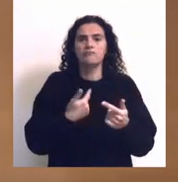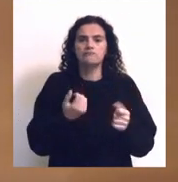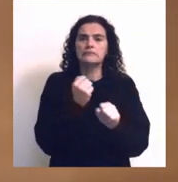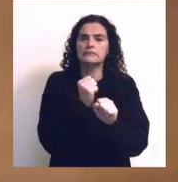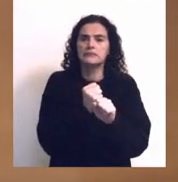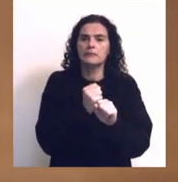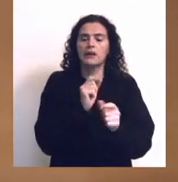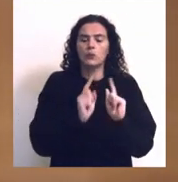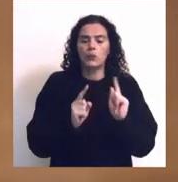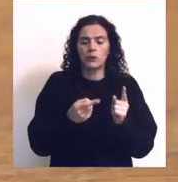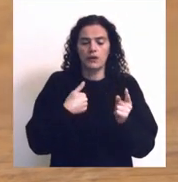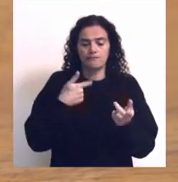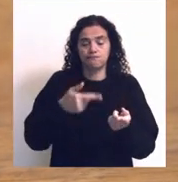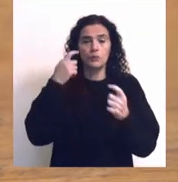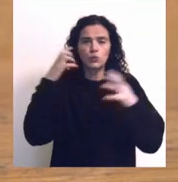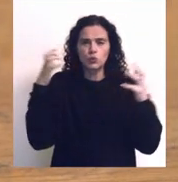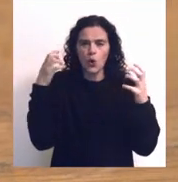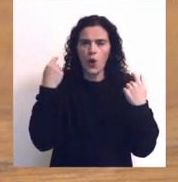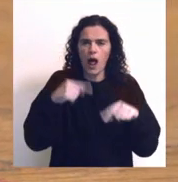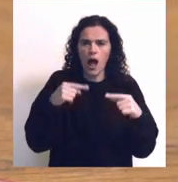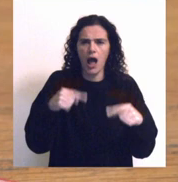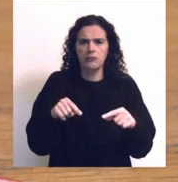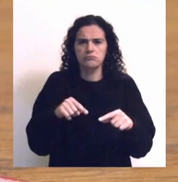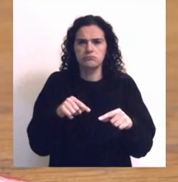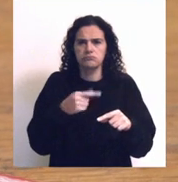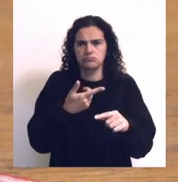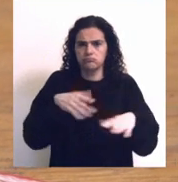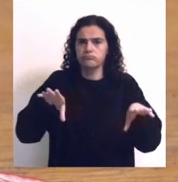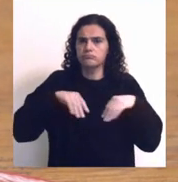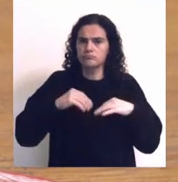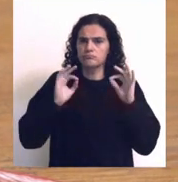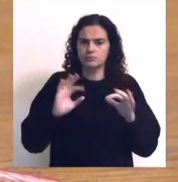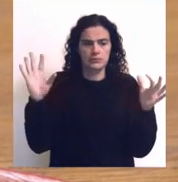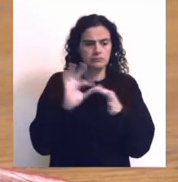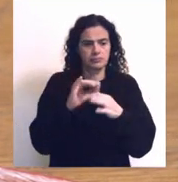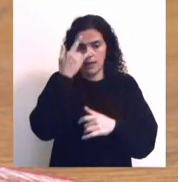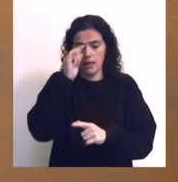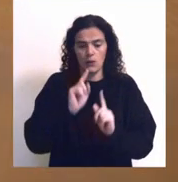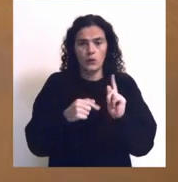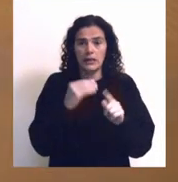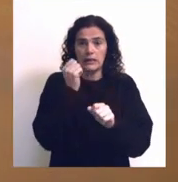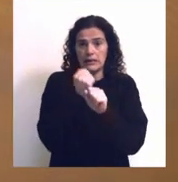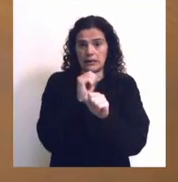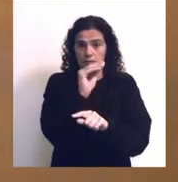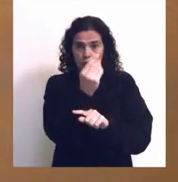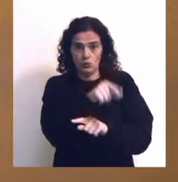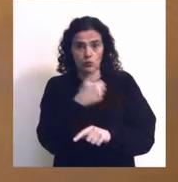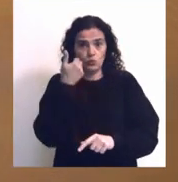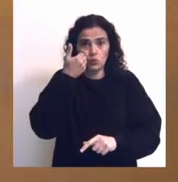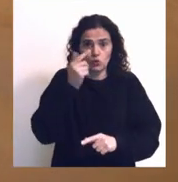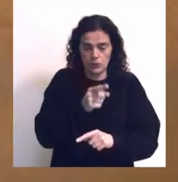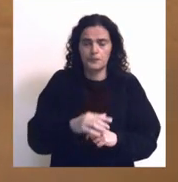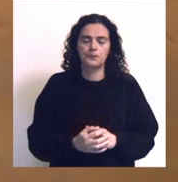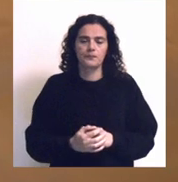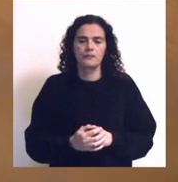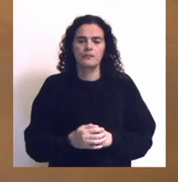peça em que esse elemento sonoro está completamente assumido e associado à ideia da peça, portanto, do museu,